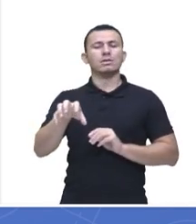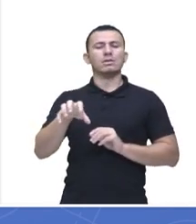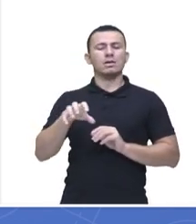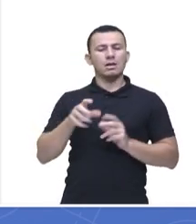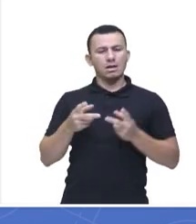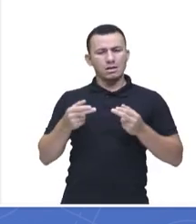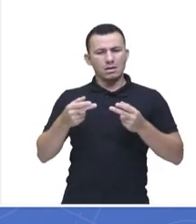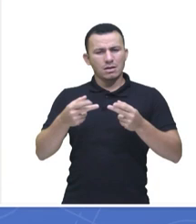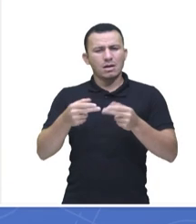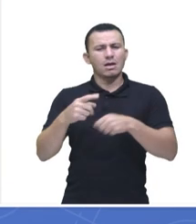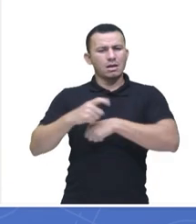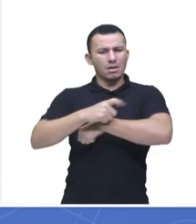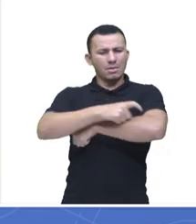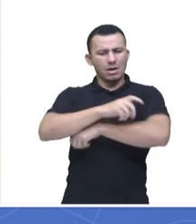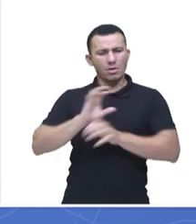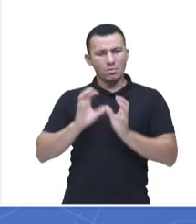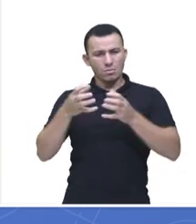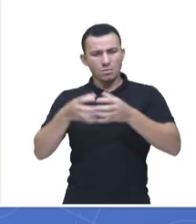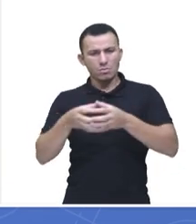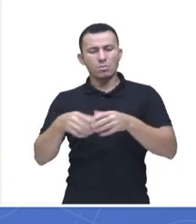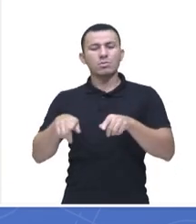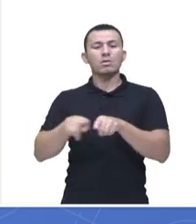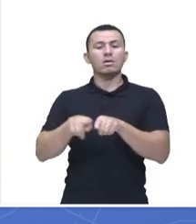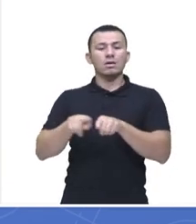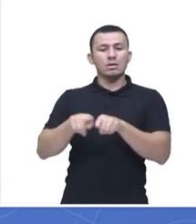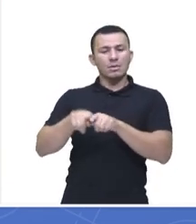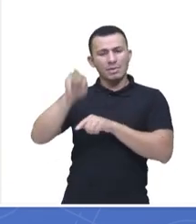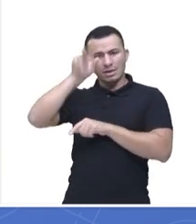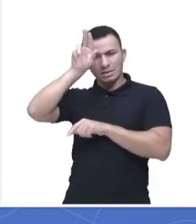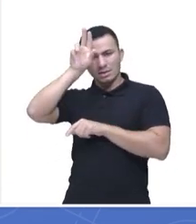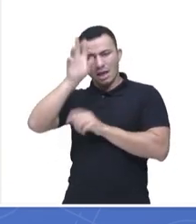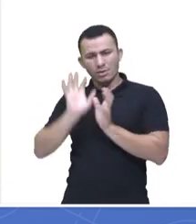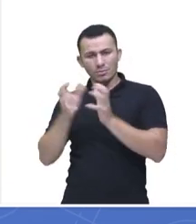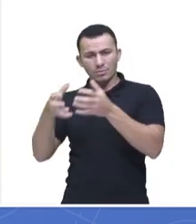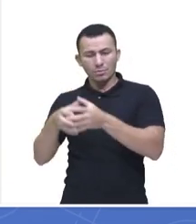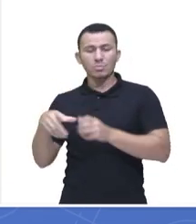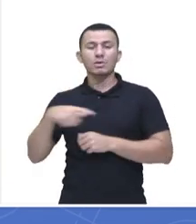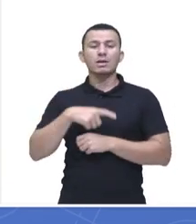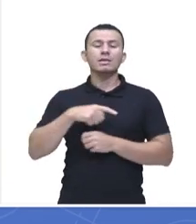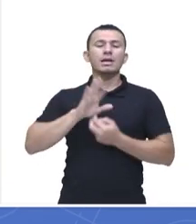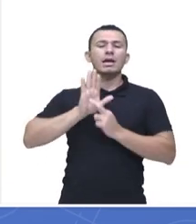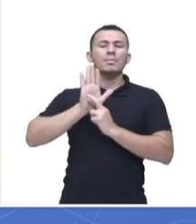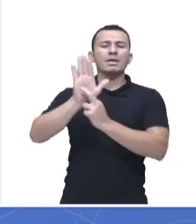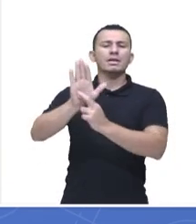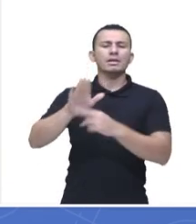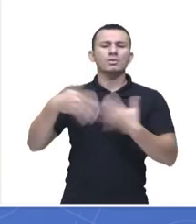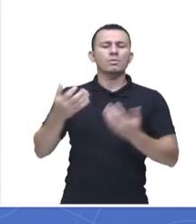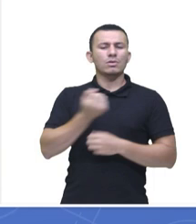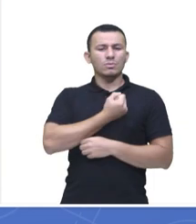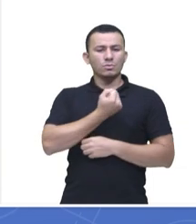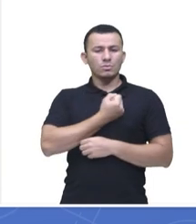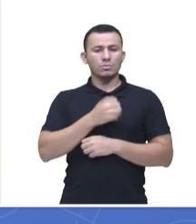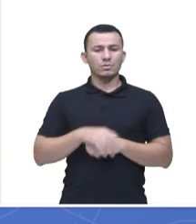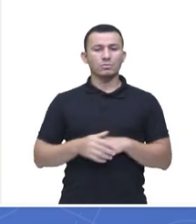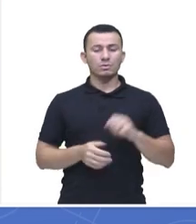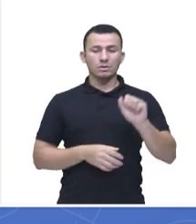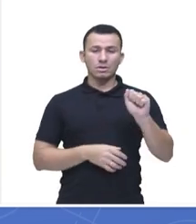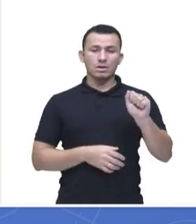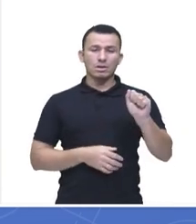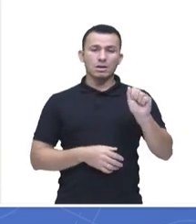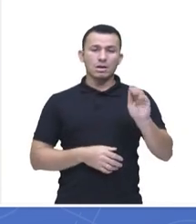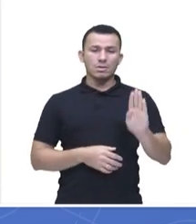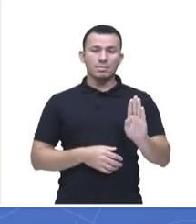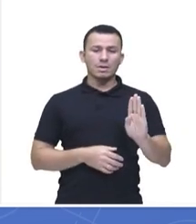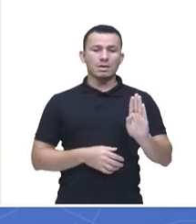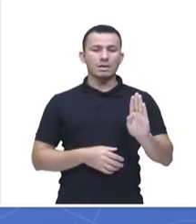respectivamente representados pelos números A, 1, 2 e 3, B, 1, 3 e